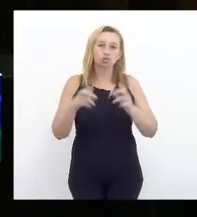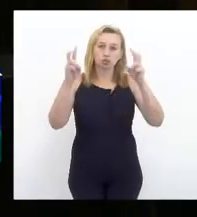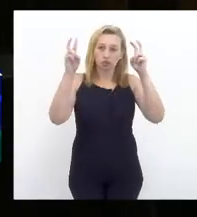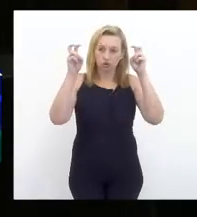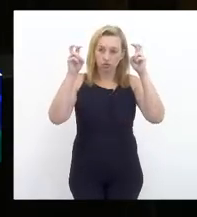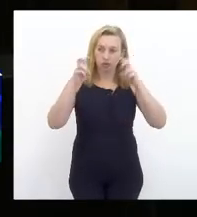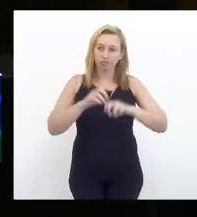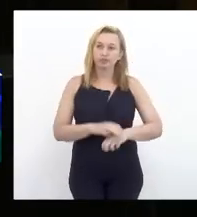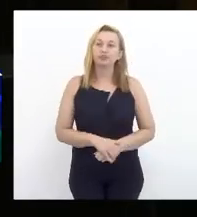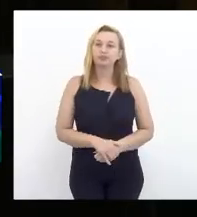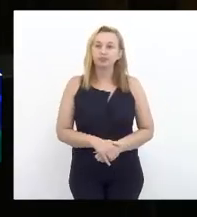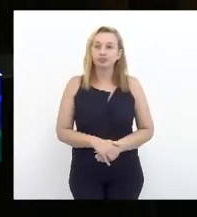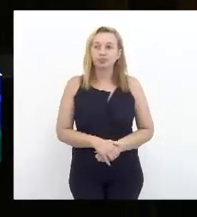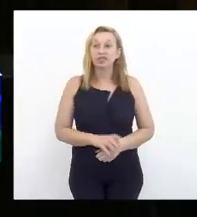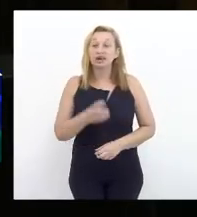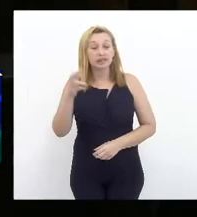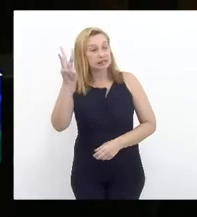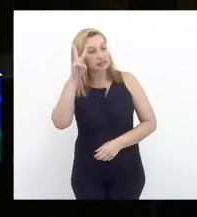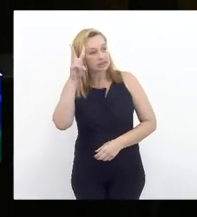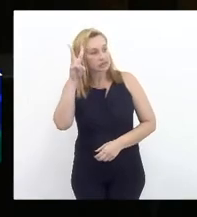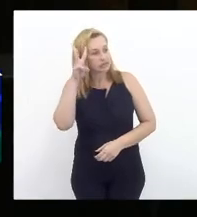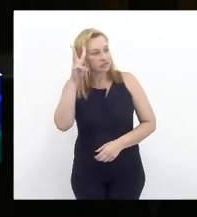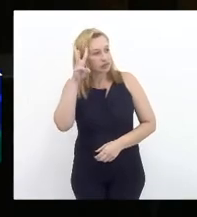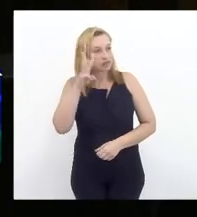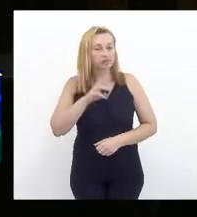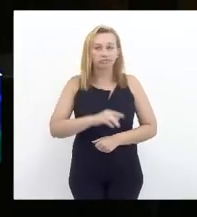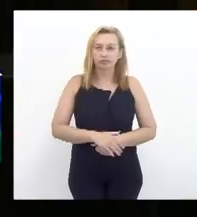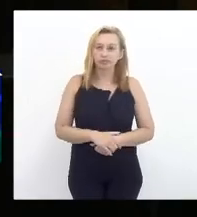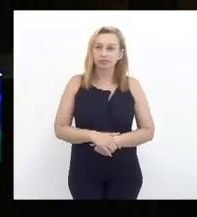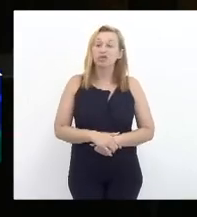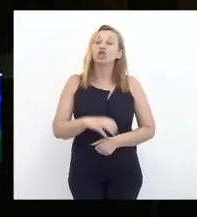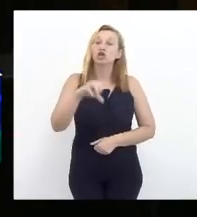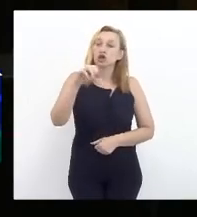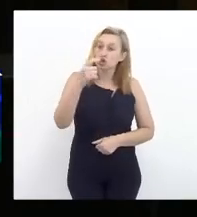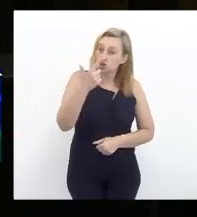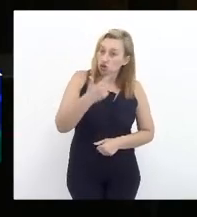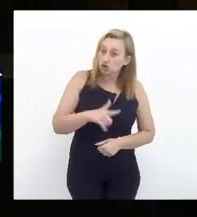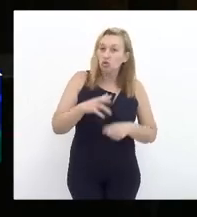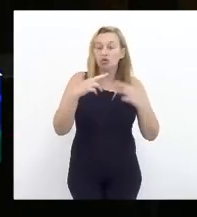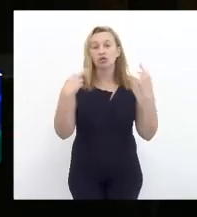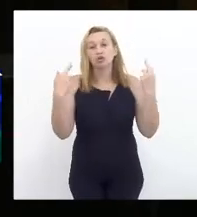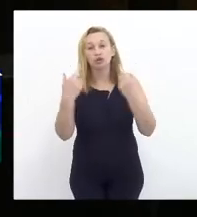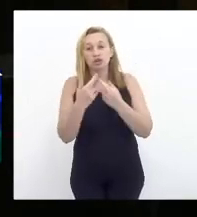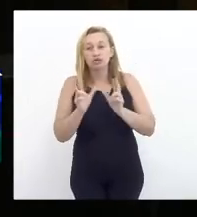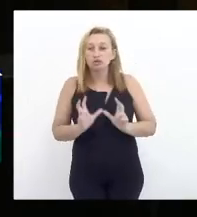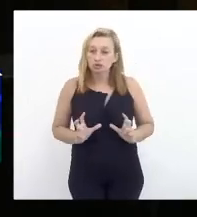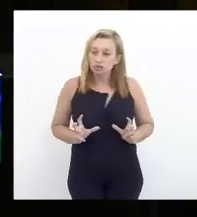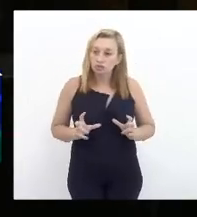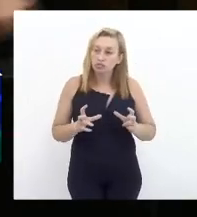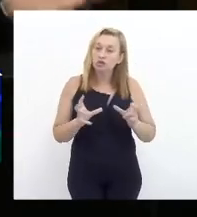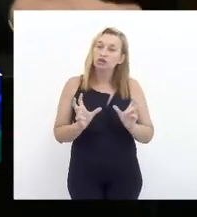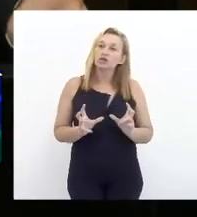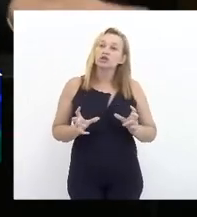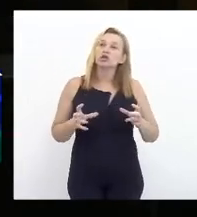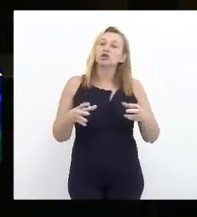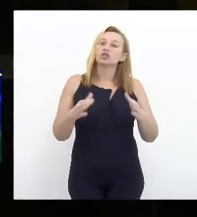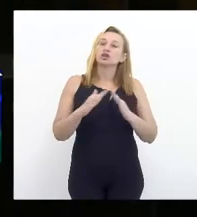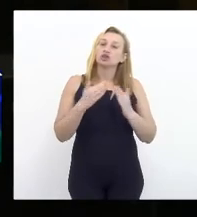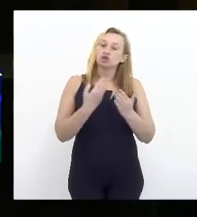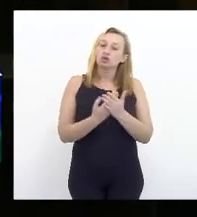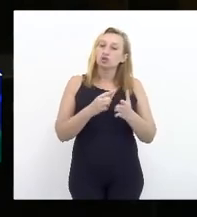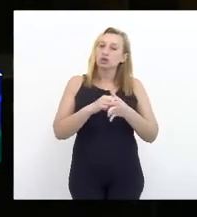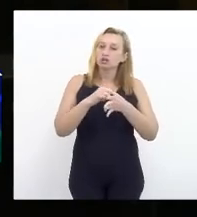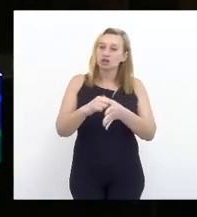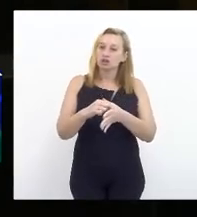aí, na terça-feira, nova reunião de colégio de líderes, fruto do que